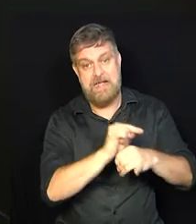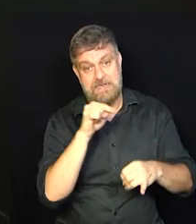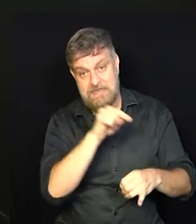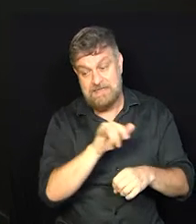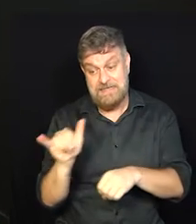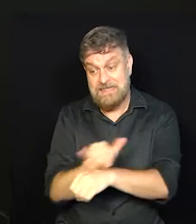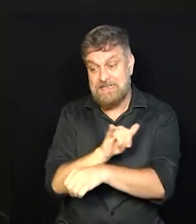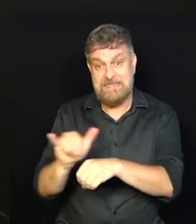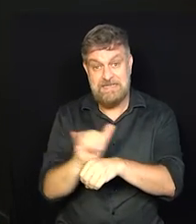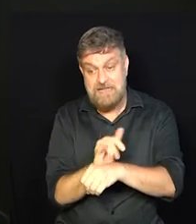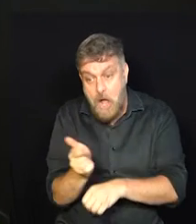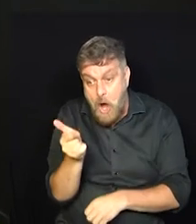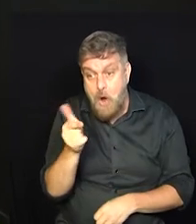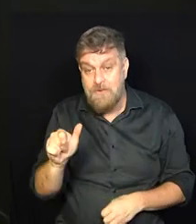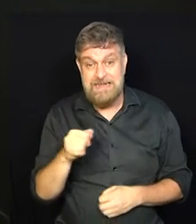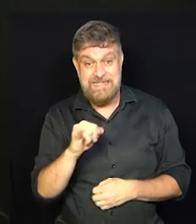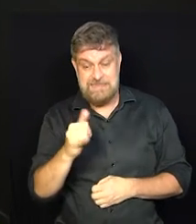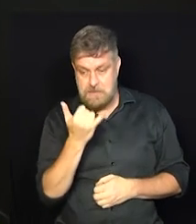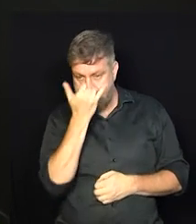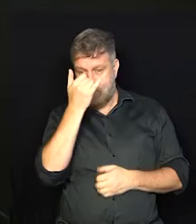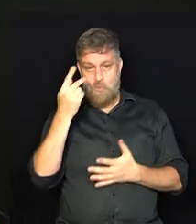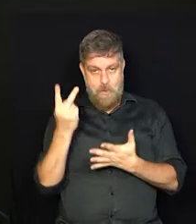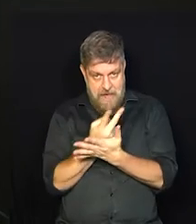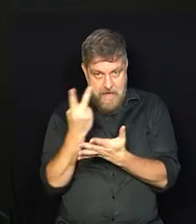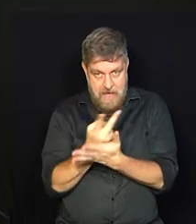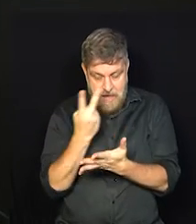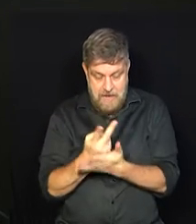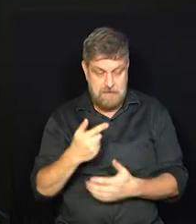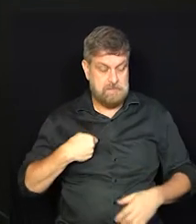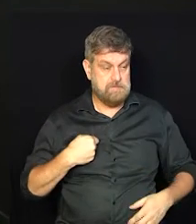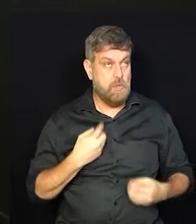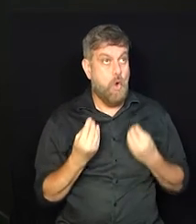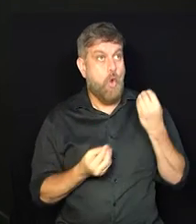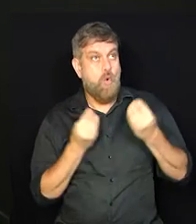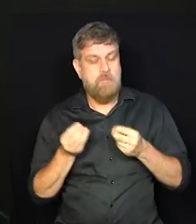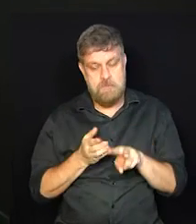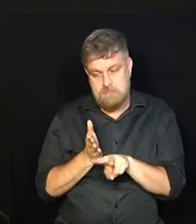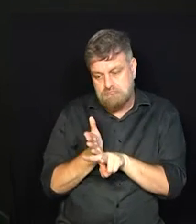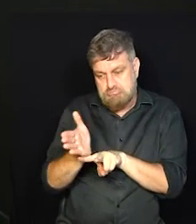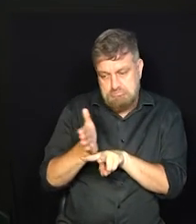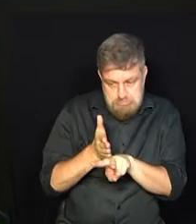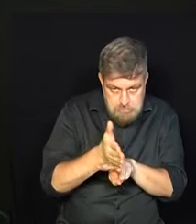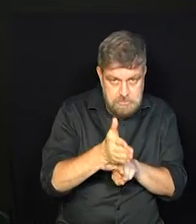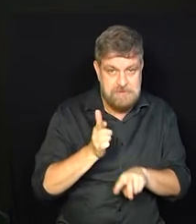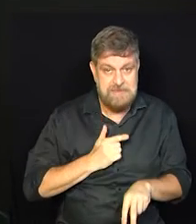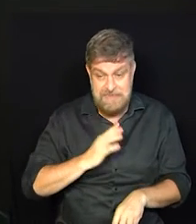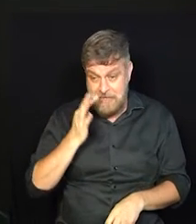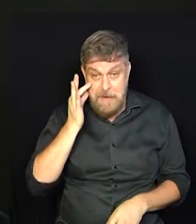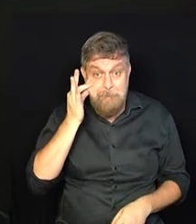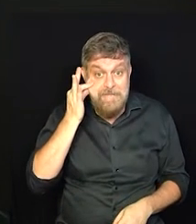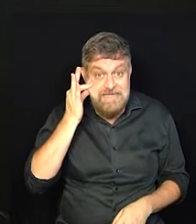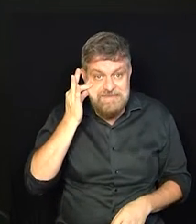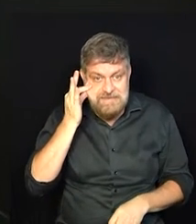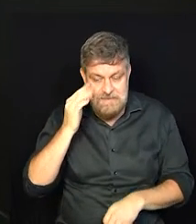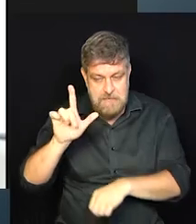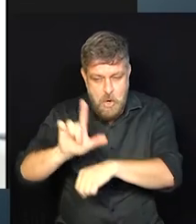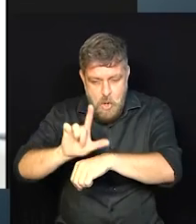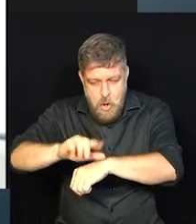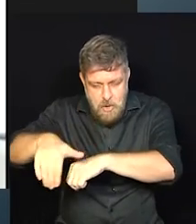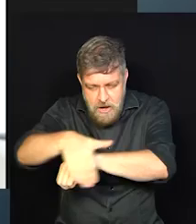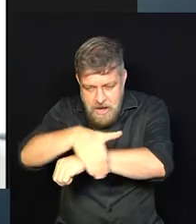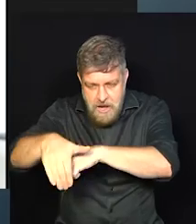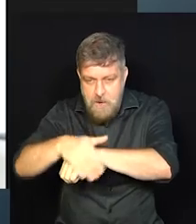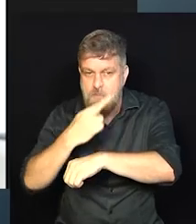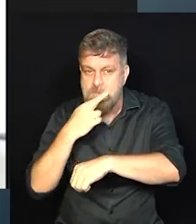plano B caso qualquer coisa aconteça com o seu negócio, especialmente negócios físicos, né? E que